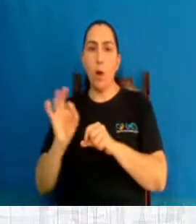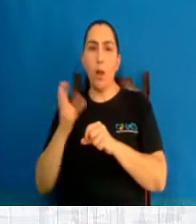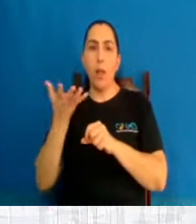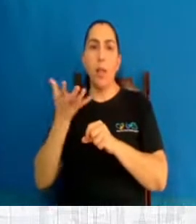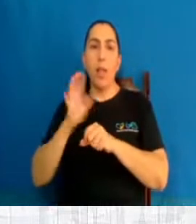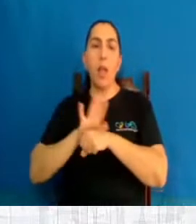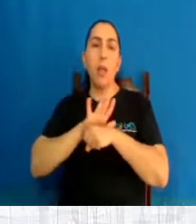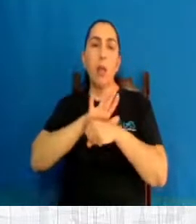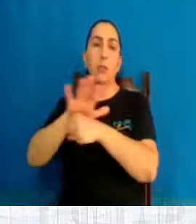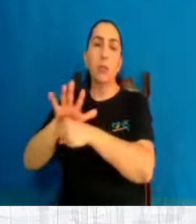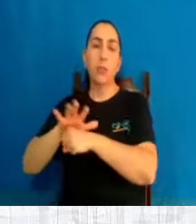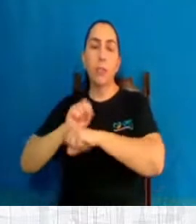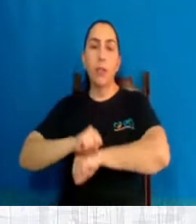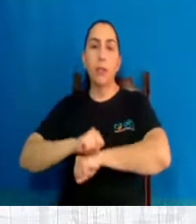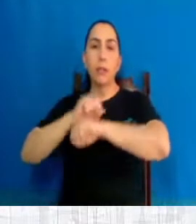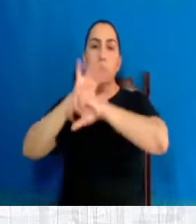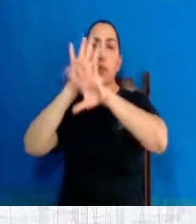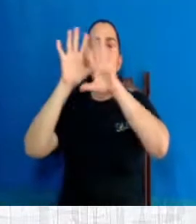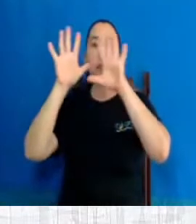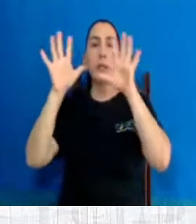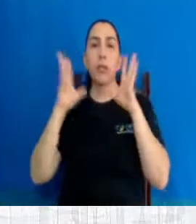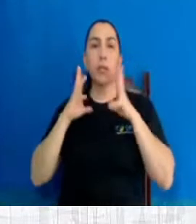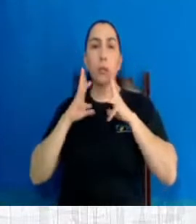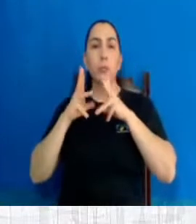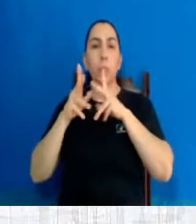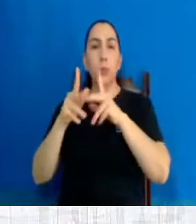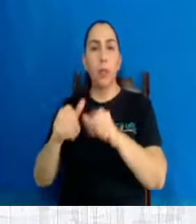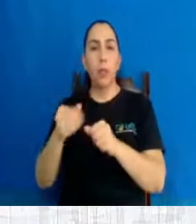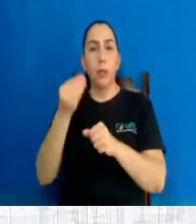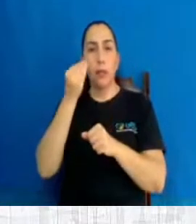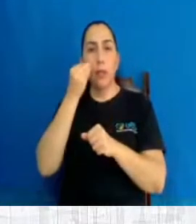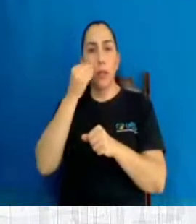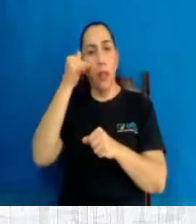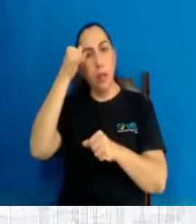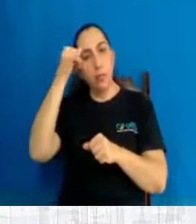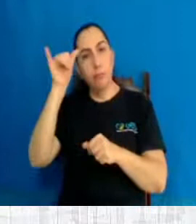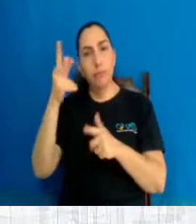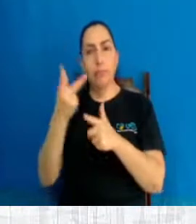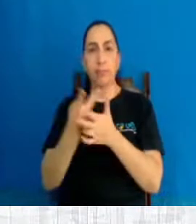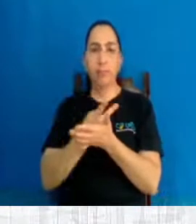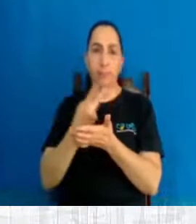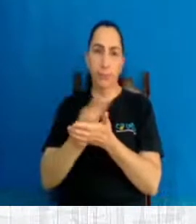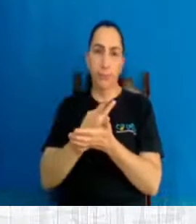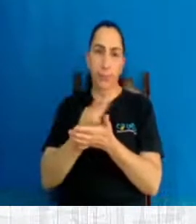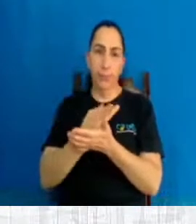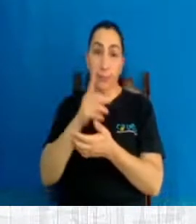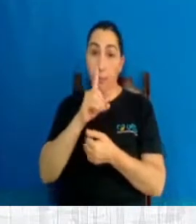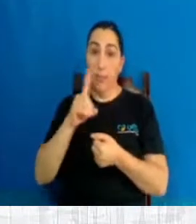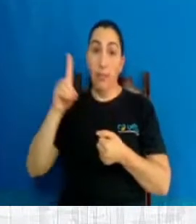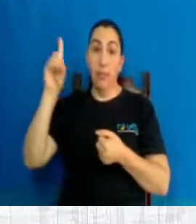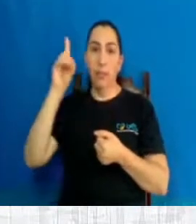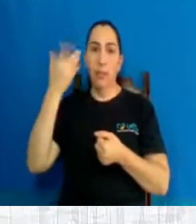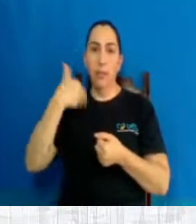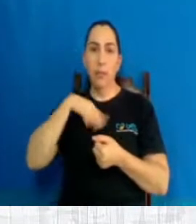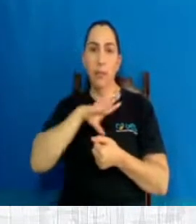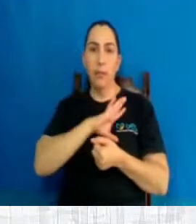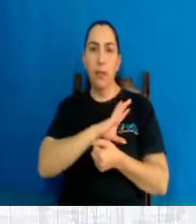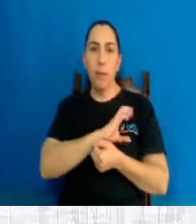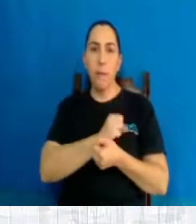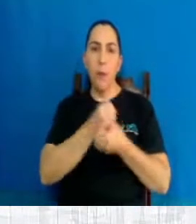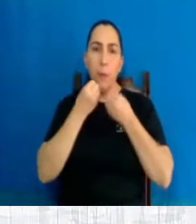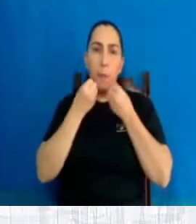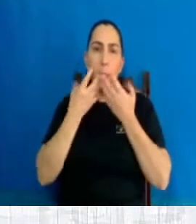esclarecer a todos e a gente sabe que tem como reparar nossos erros, claro. Deus é amor de vontade infinita, de